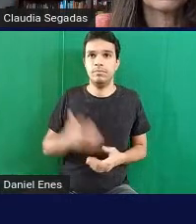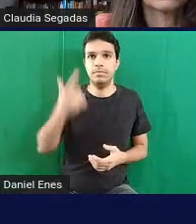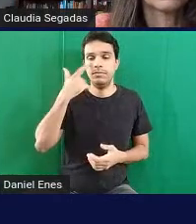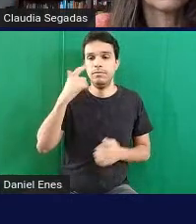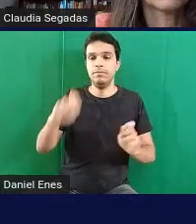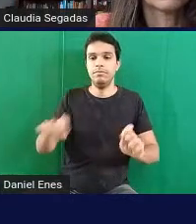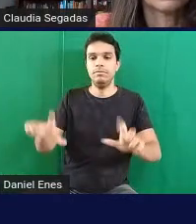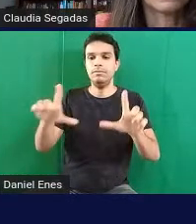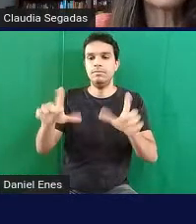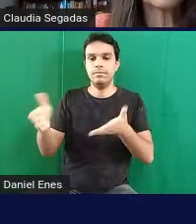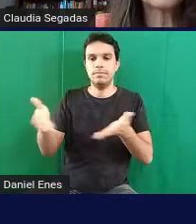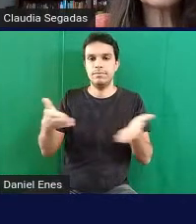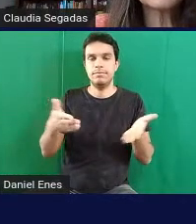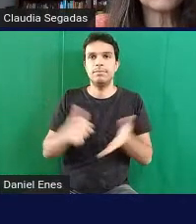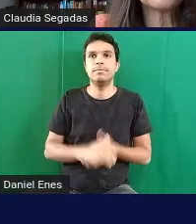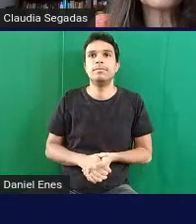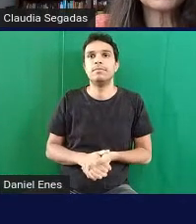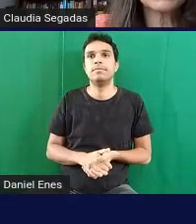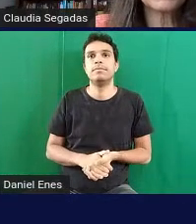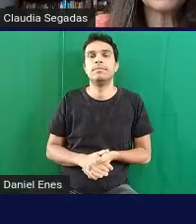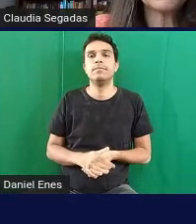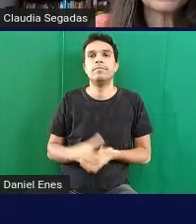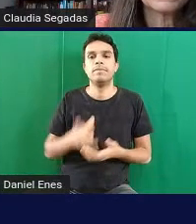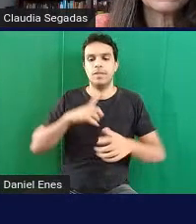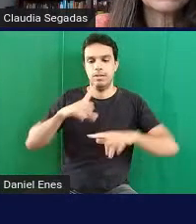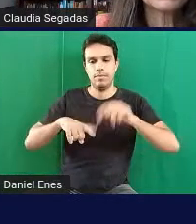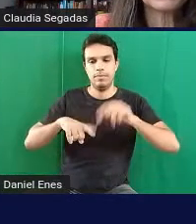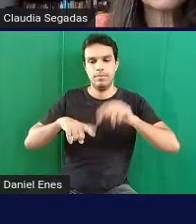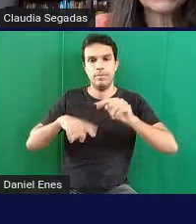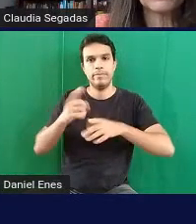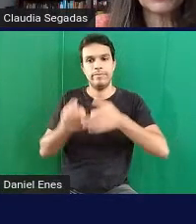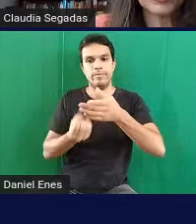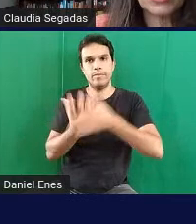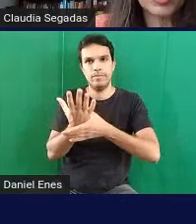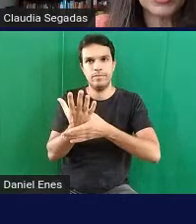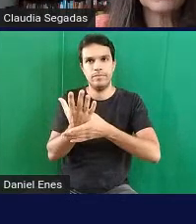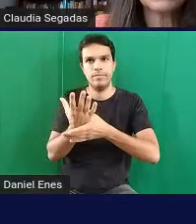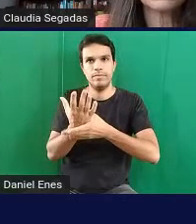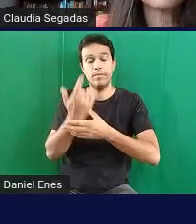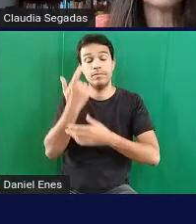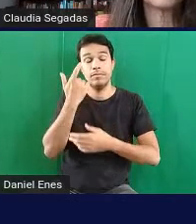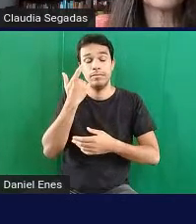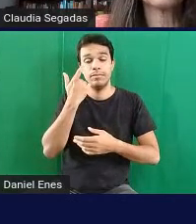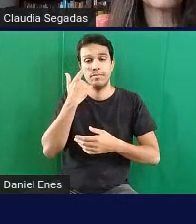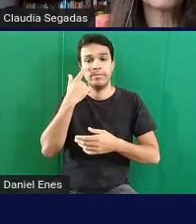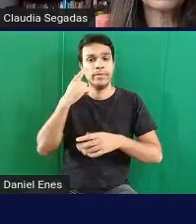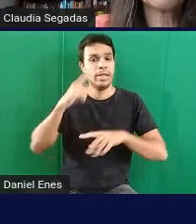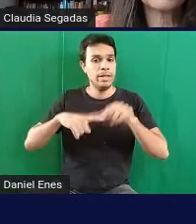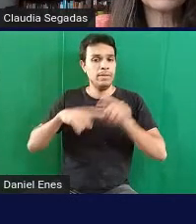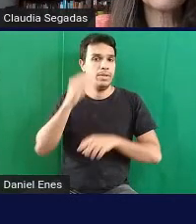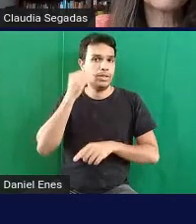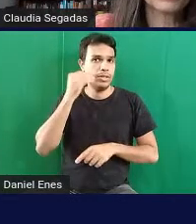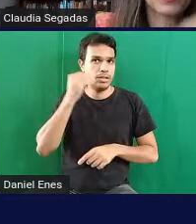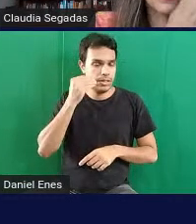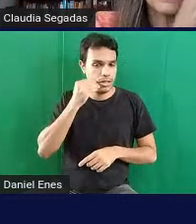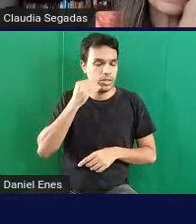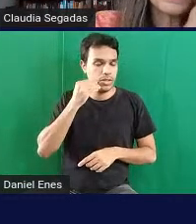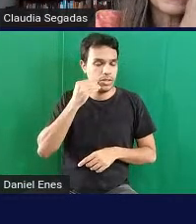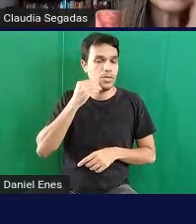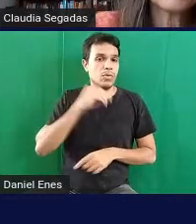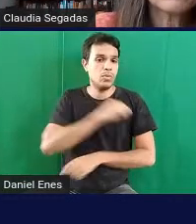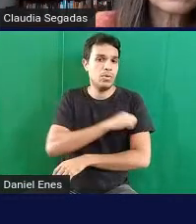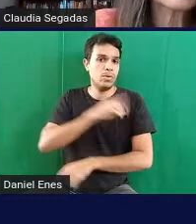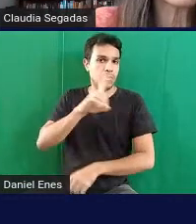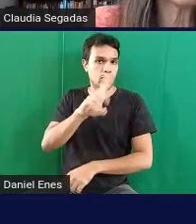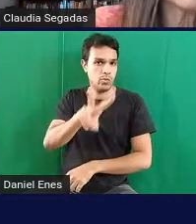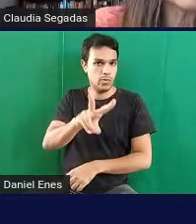está o material produzido esse material nós testamos eles com alunos com deficiência visual